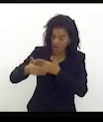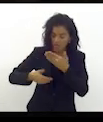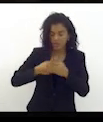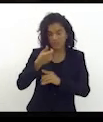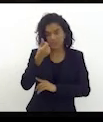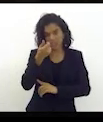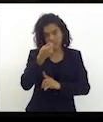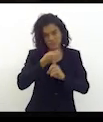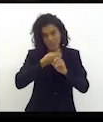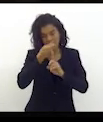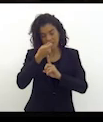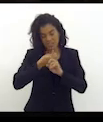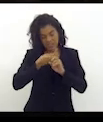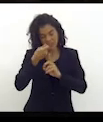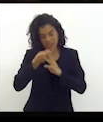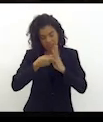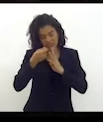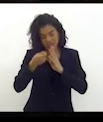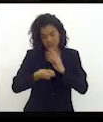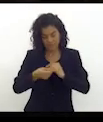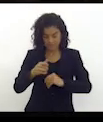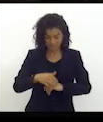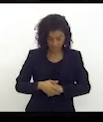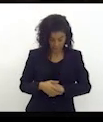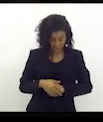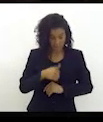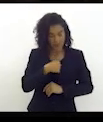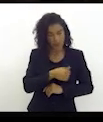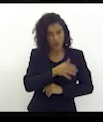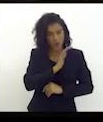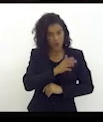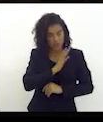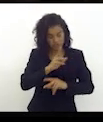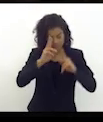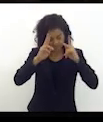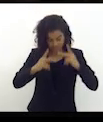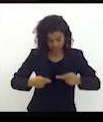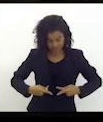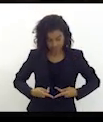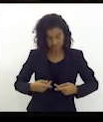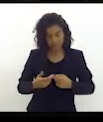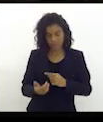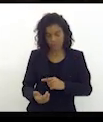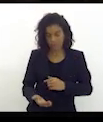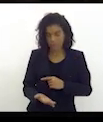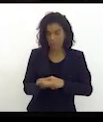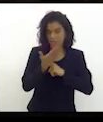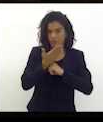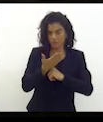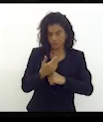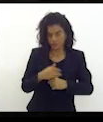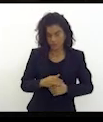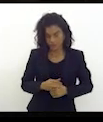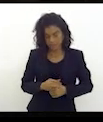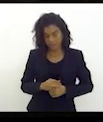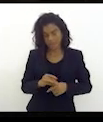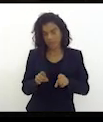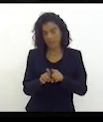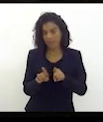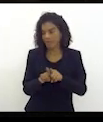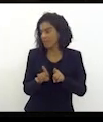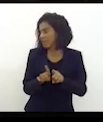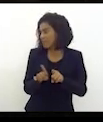meses é o meu coração de ser humano me impunha a fazer. E nesse esteio, dentro